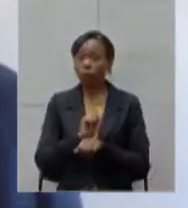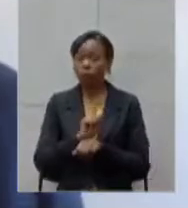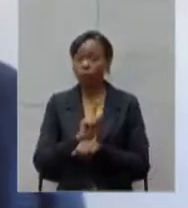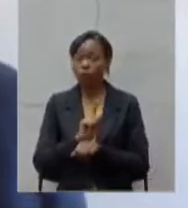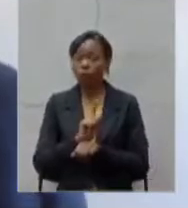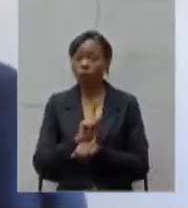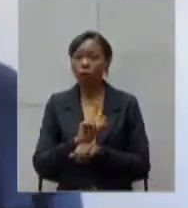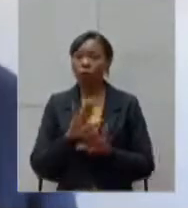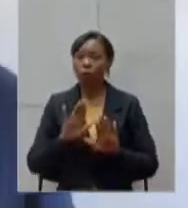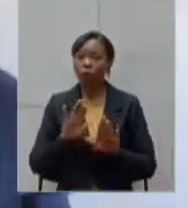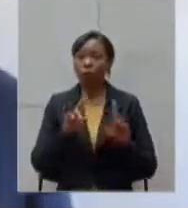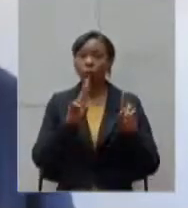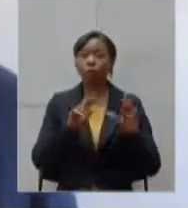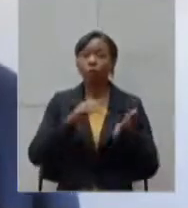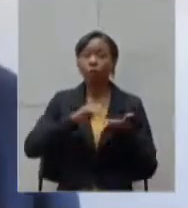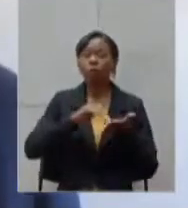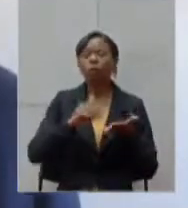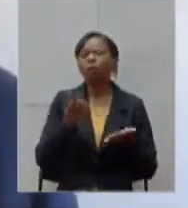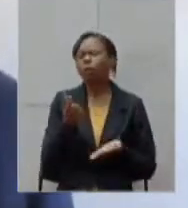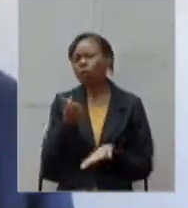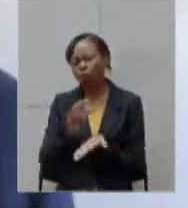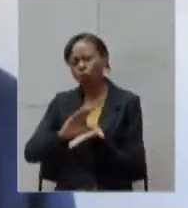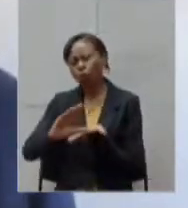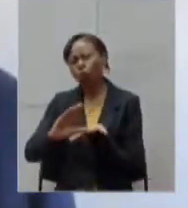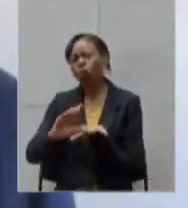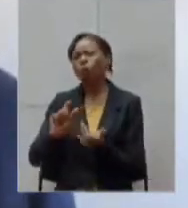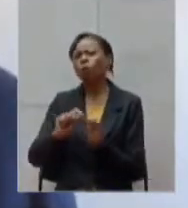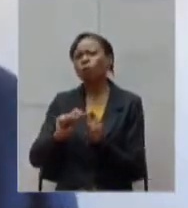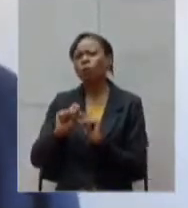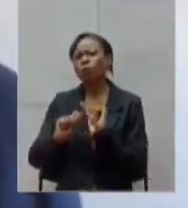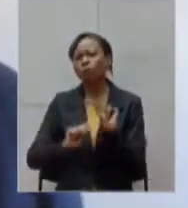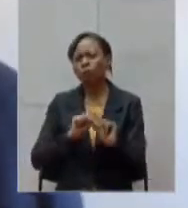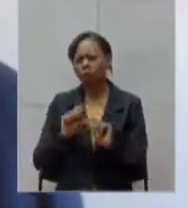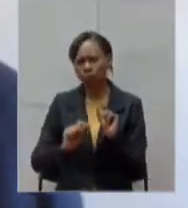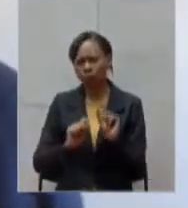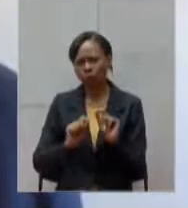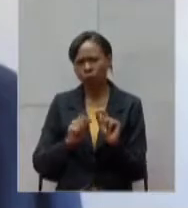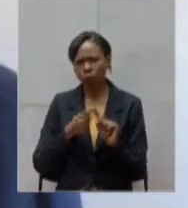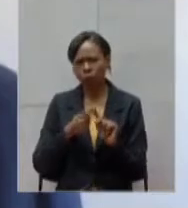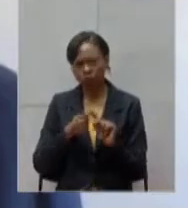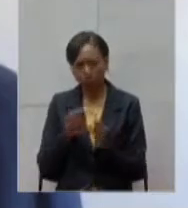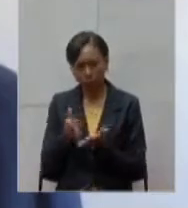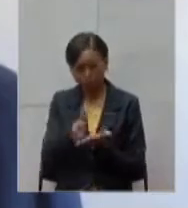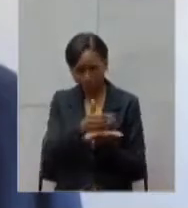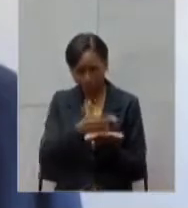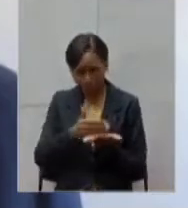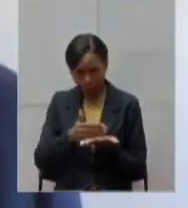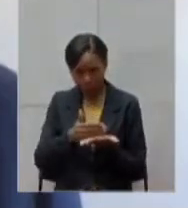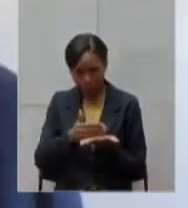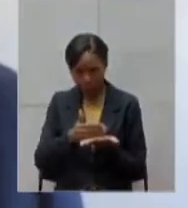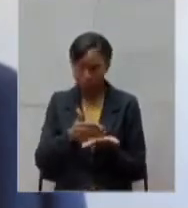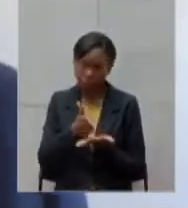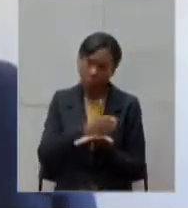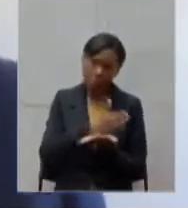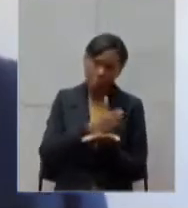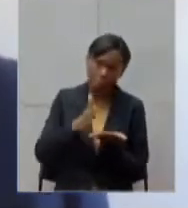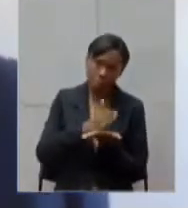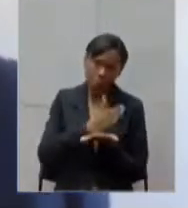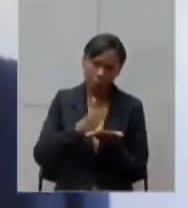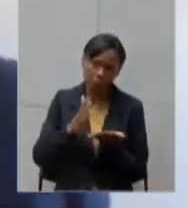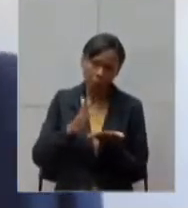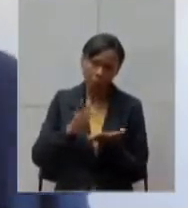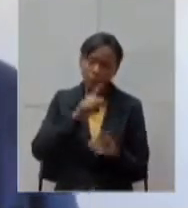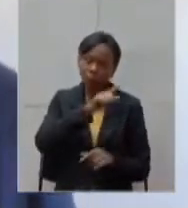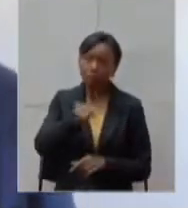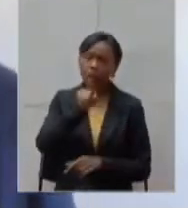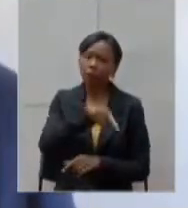sendo feito com esses recursos já que uma parte do procedimento está suspensa e como e como